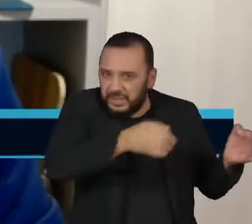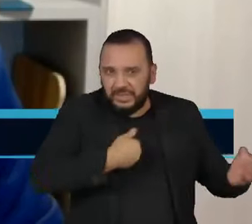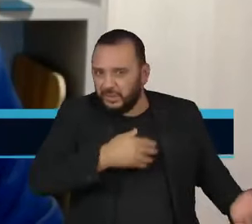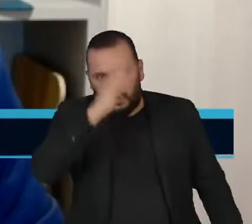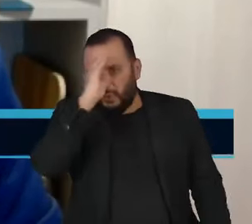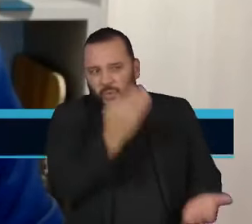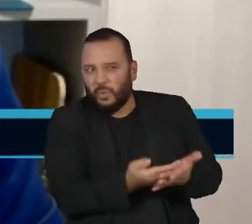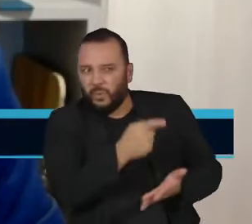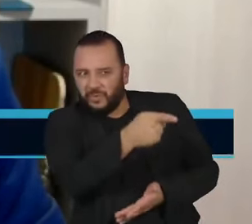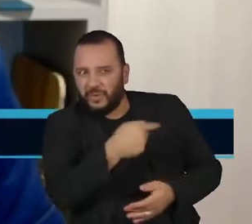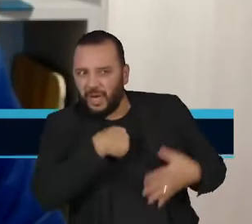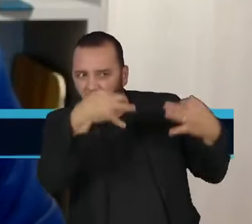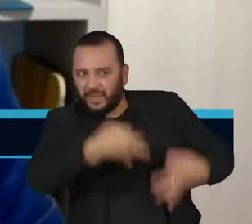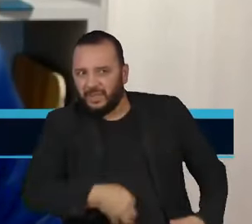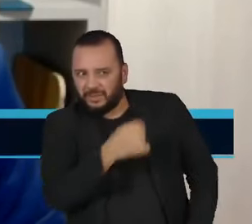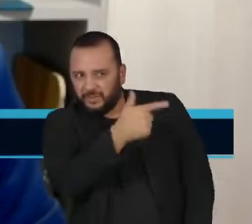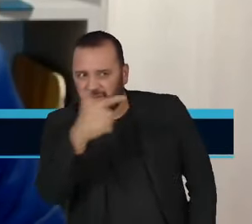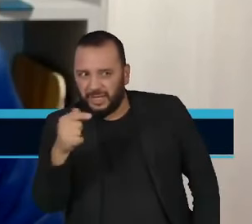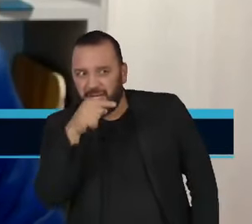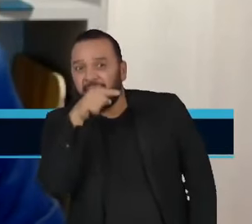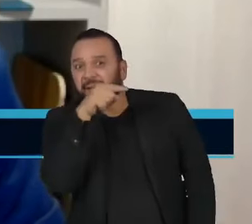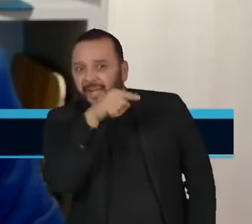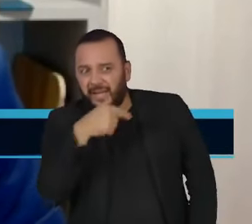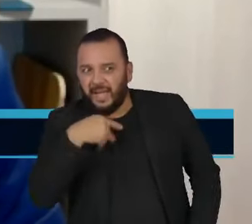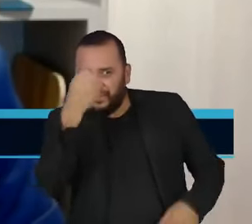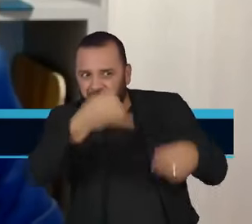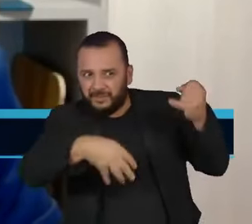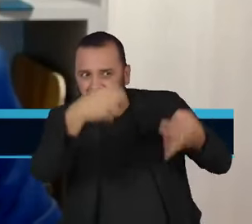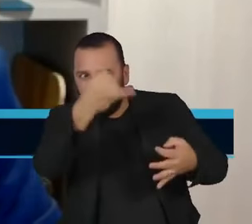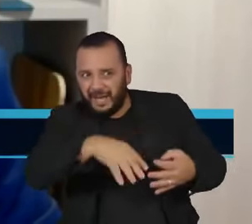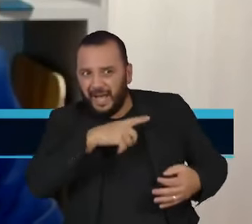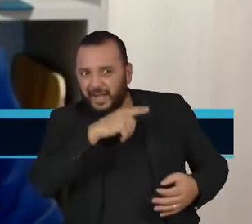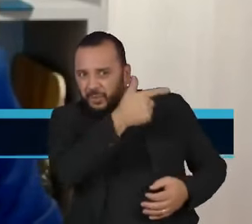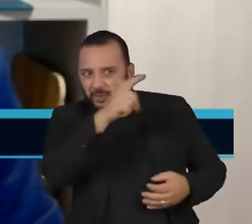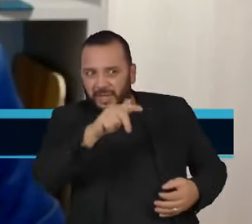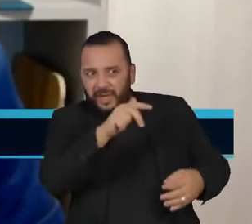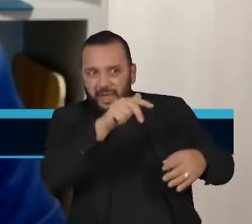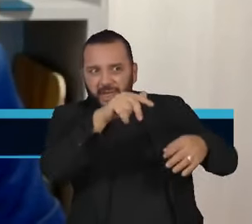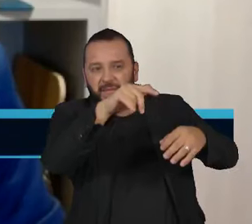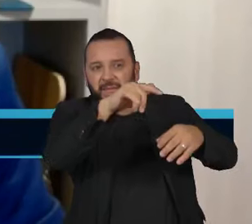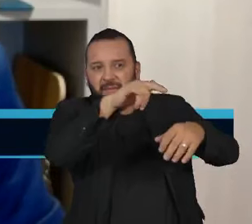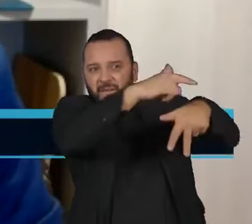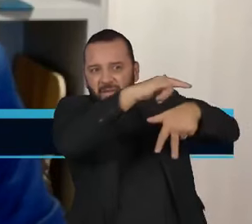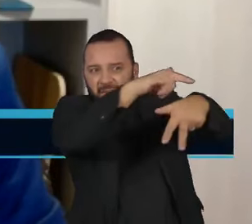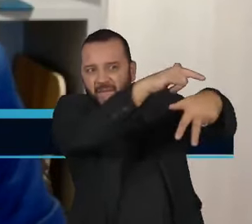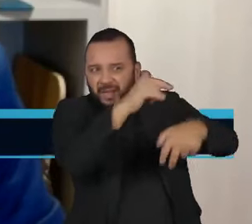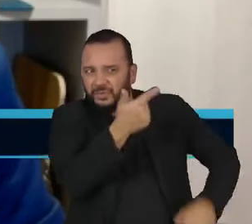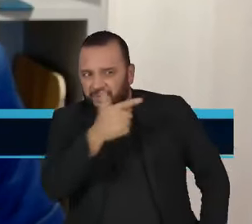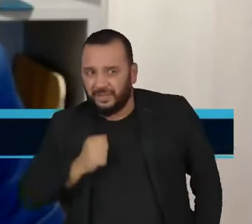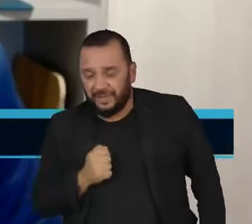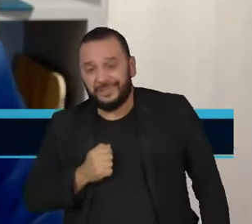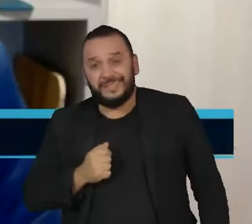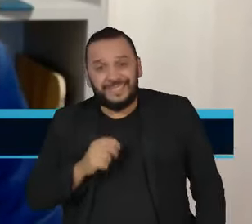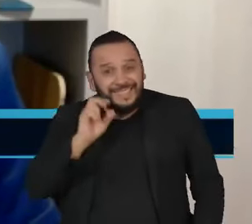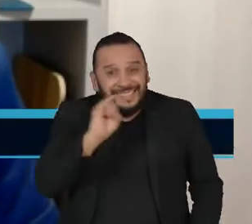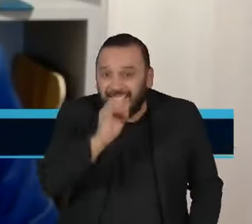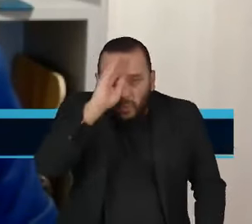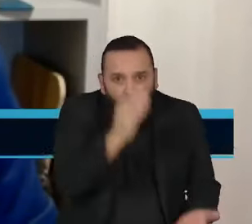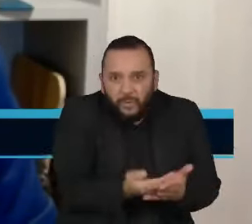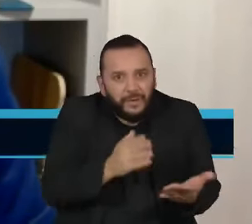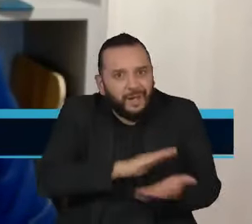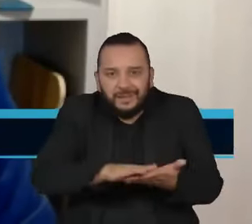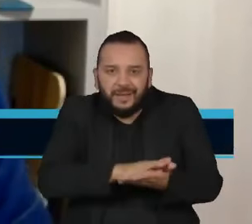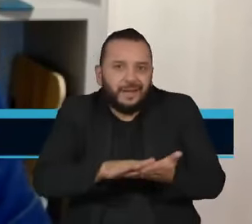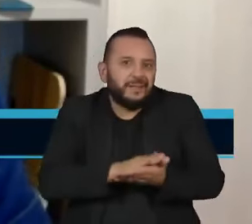juiz honesto, que é um juiz que vai nos ouvir, que ele não está sendo corrompido, a gente está perdendo qualquer confiança que a gente